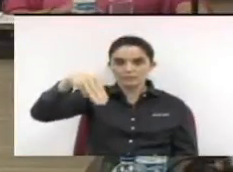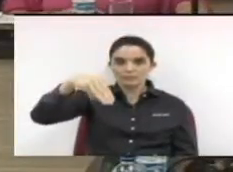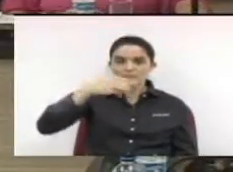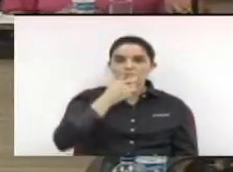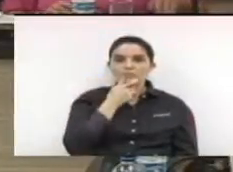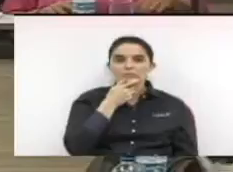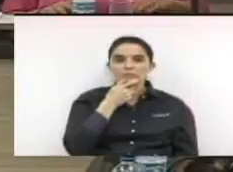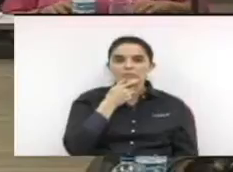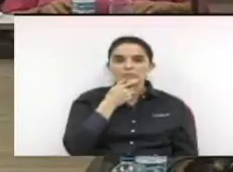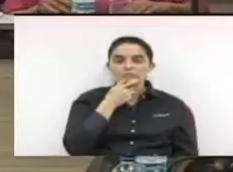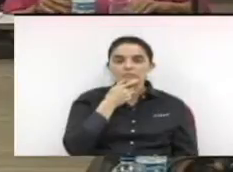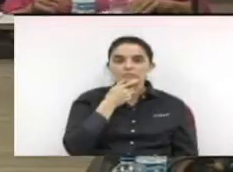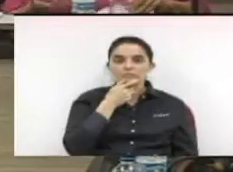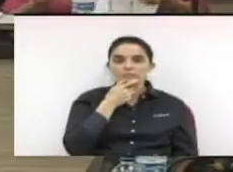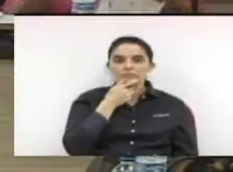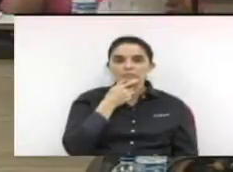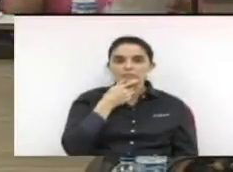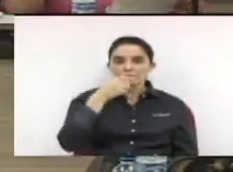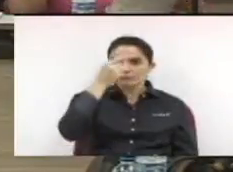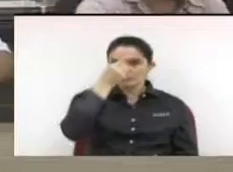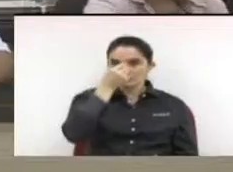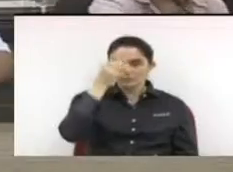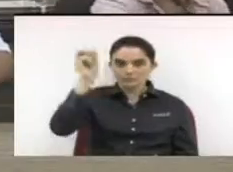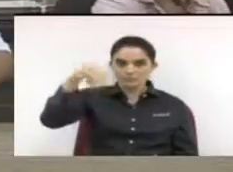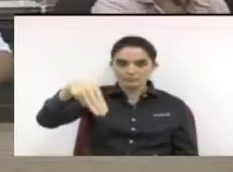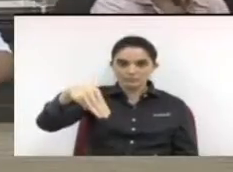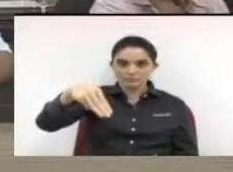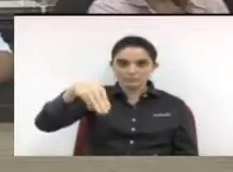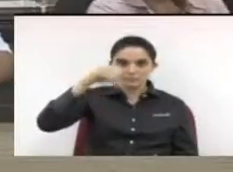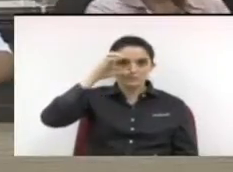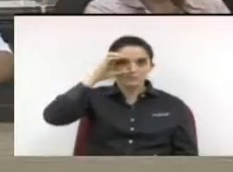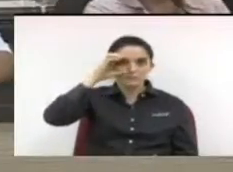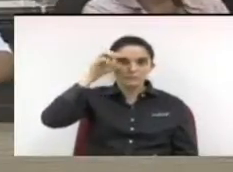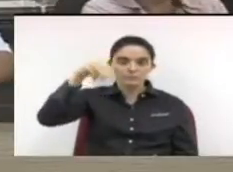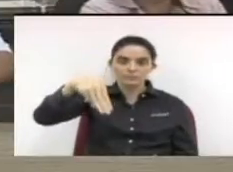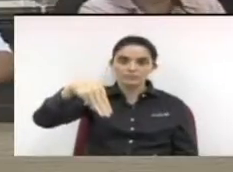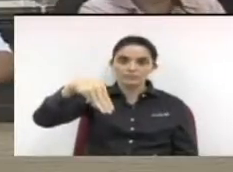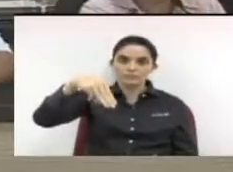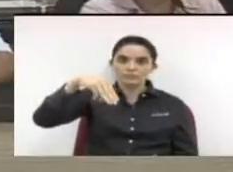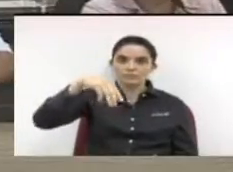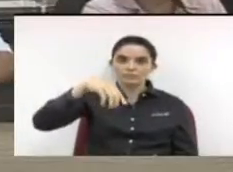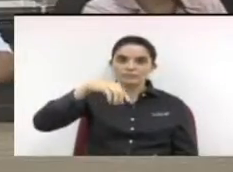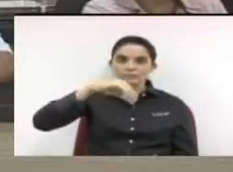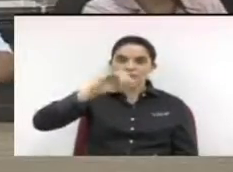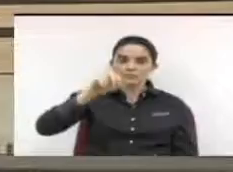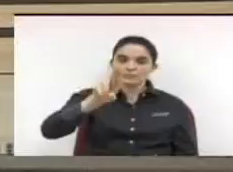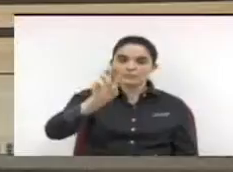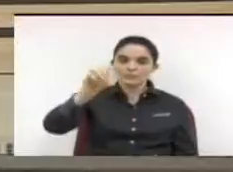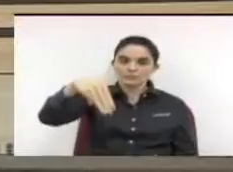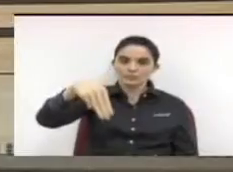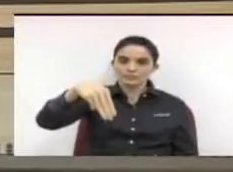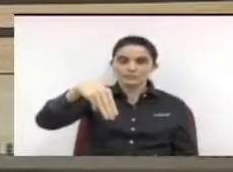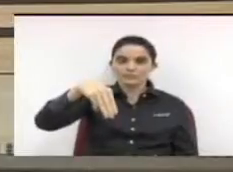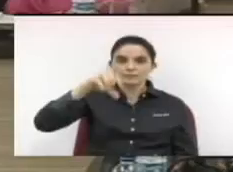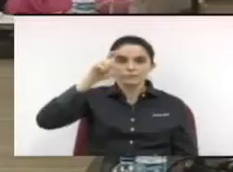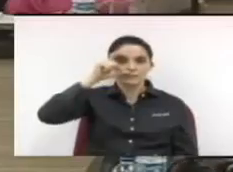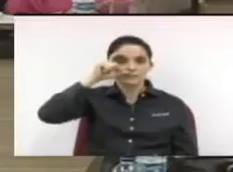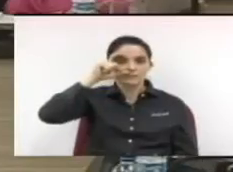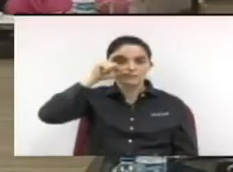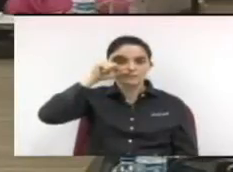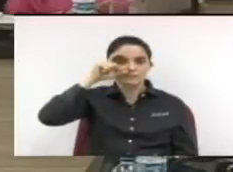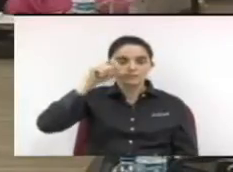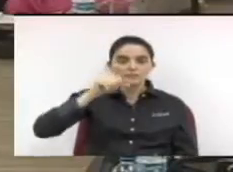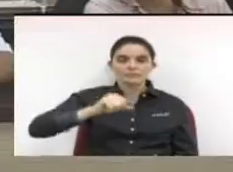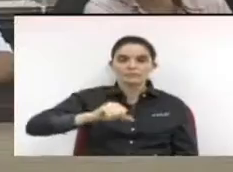Tanque. Sim. É Erika Monteiro. Jorge de Freitas. Sim. José Couto de Jesus. Sim. José Eduardo Monteiro Júnior. Sim. José